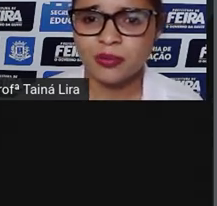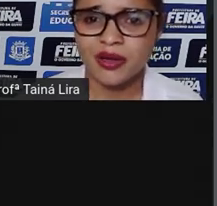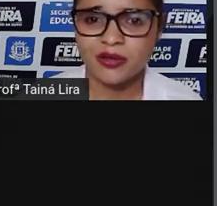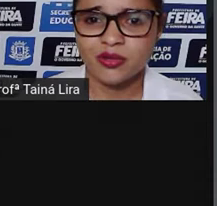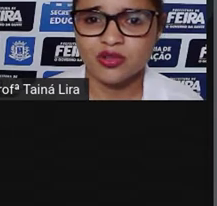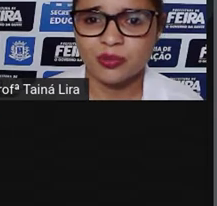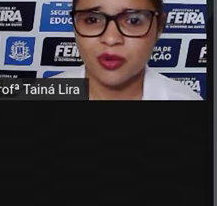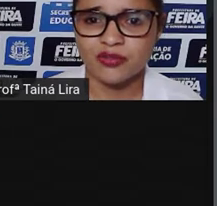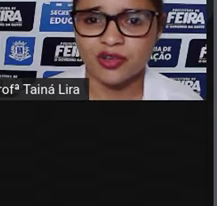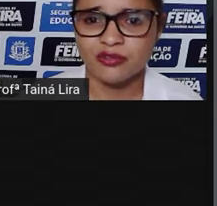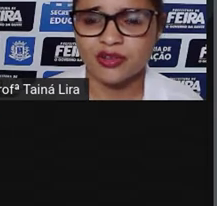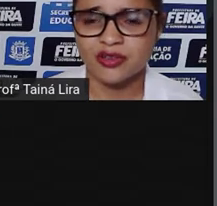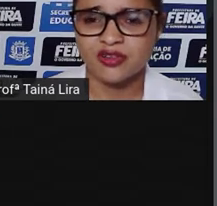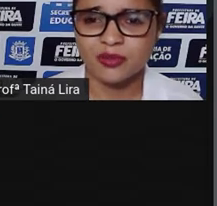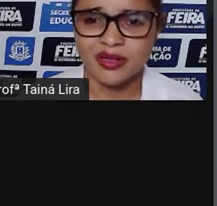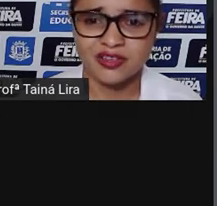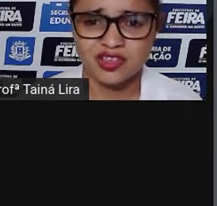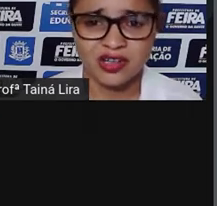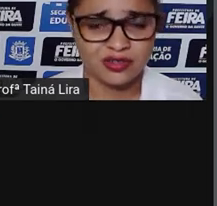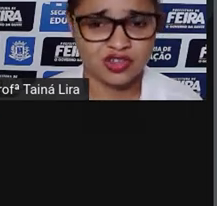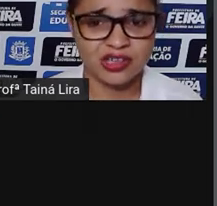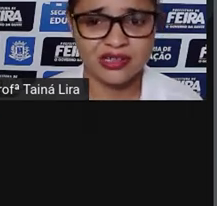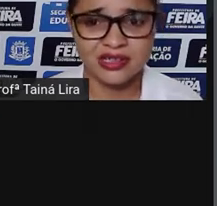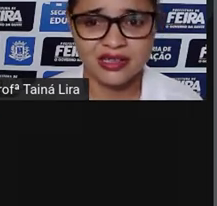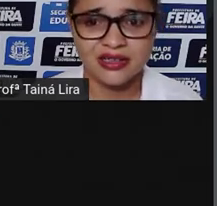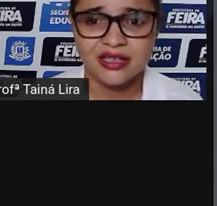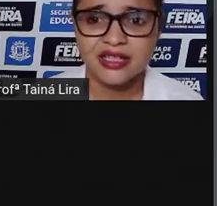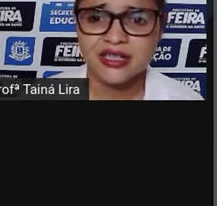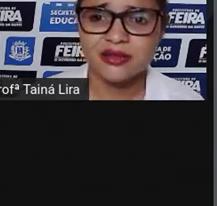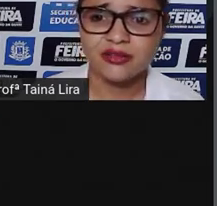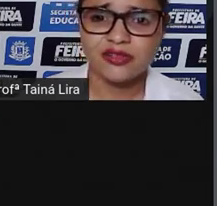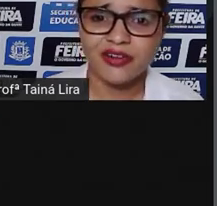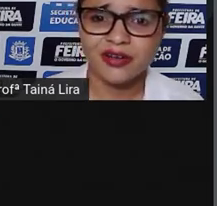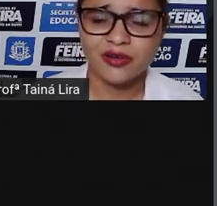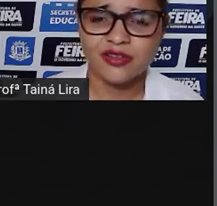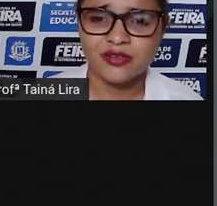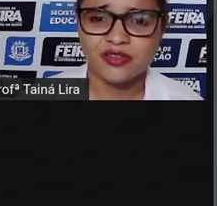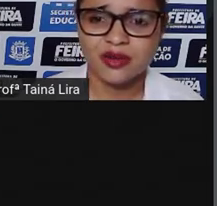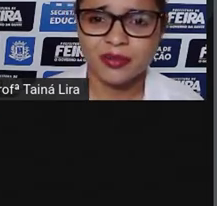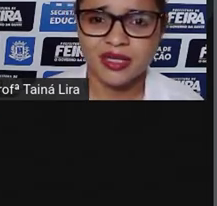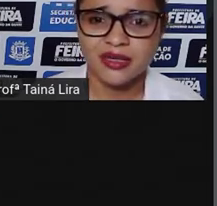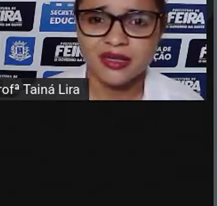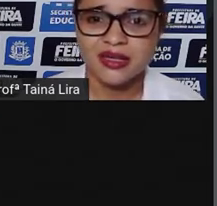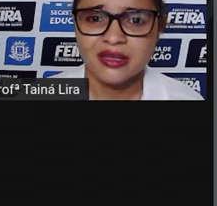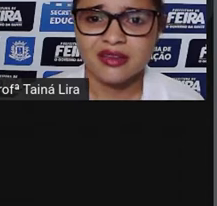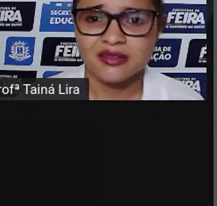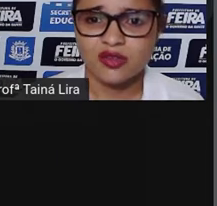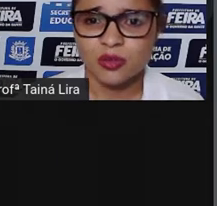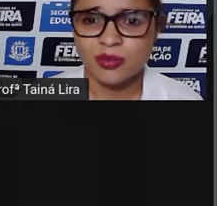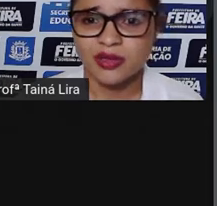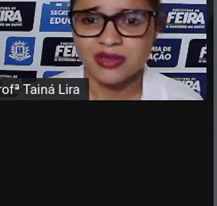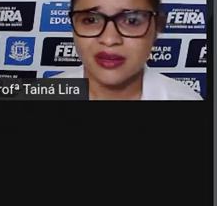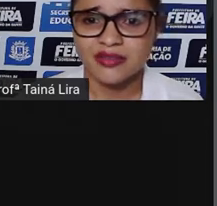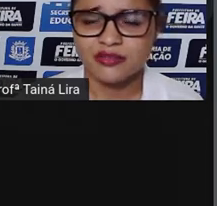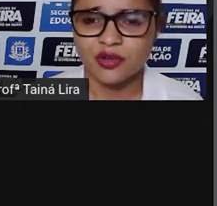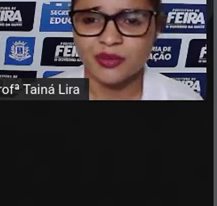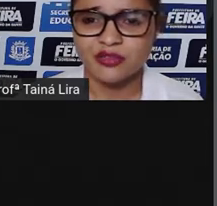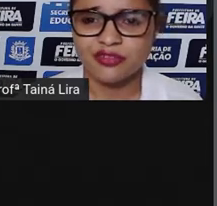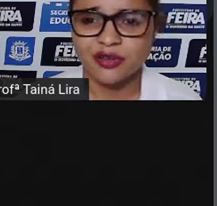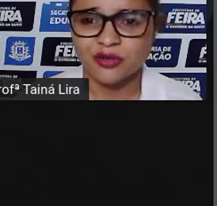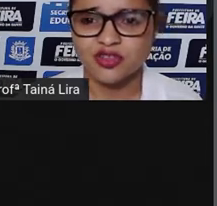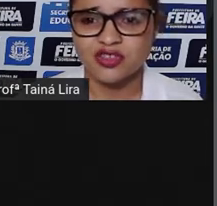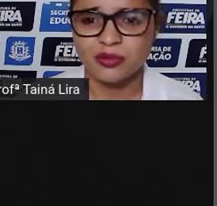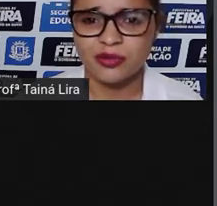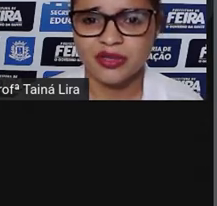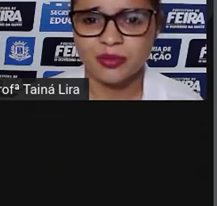antigo paiol de pólvora que foi transformado em teatro de arena e um dos faróis do saber, que são as bibliotecas em forma